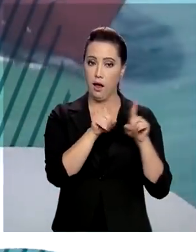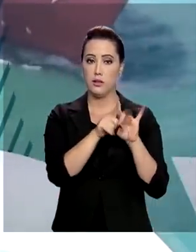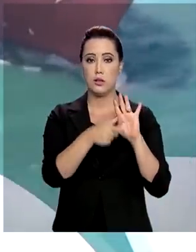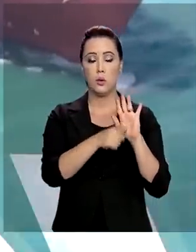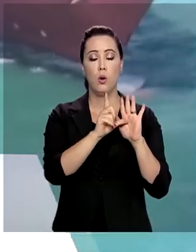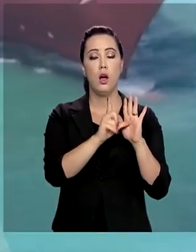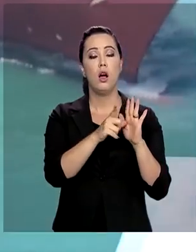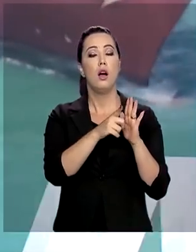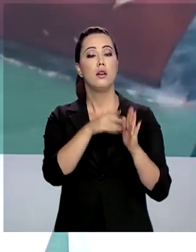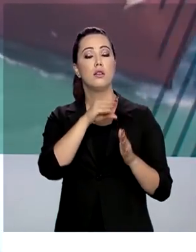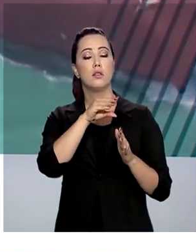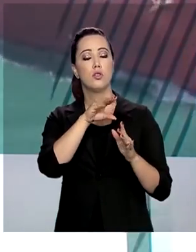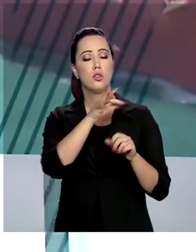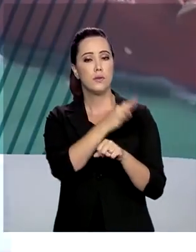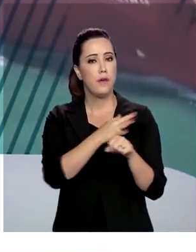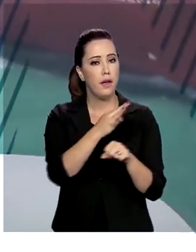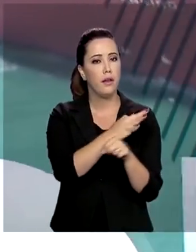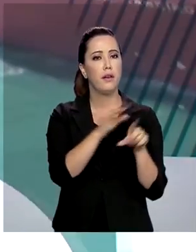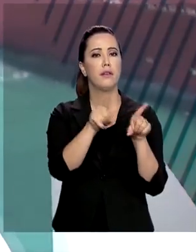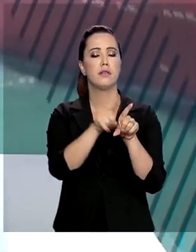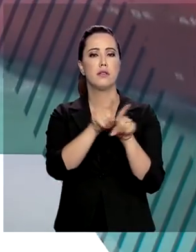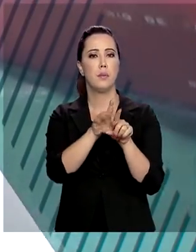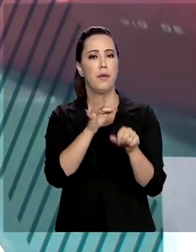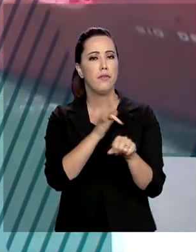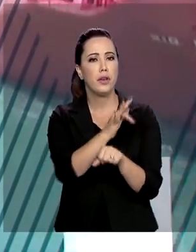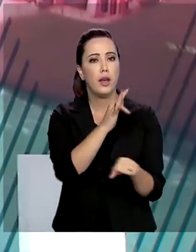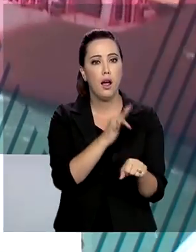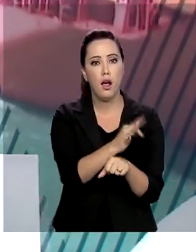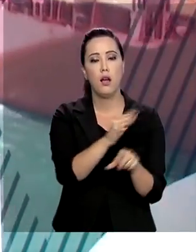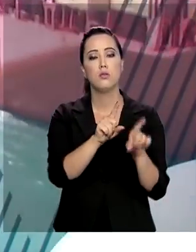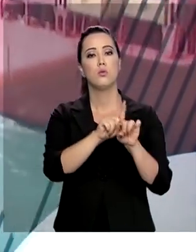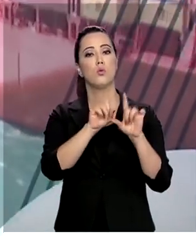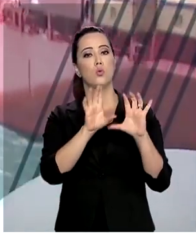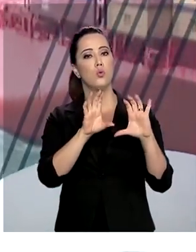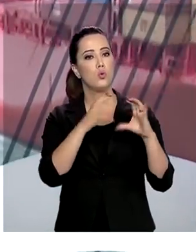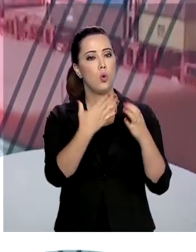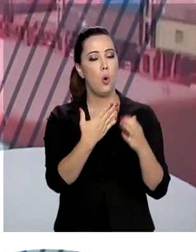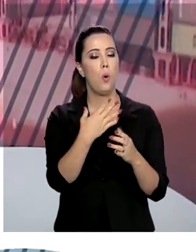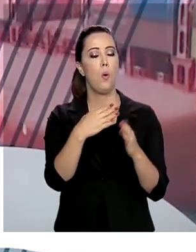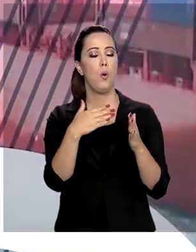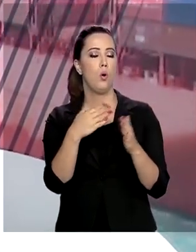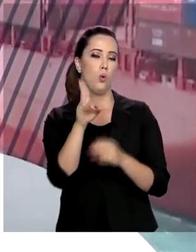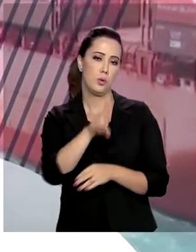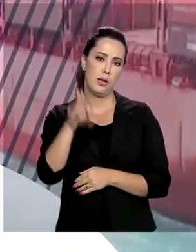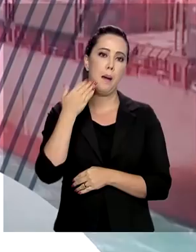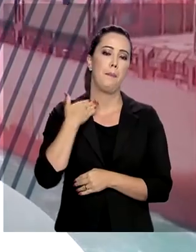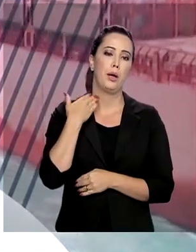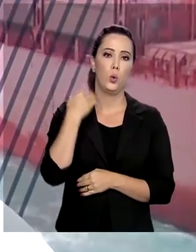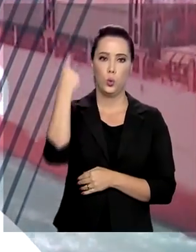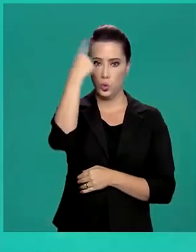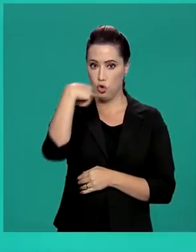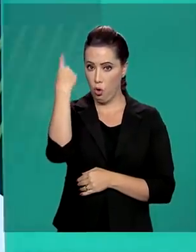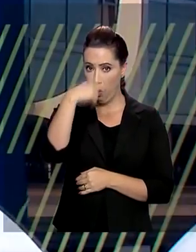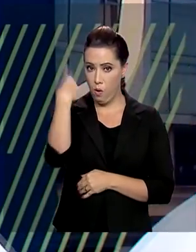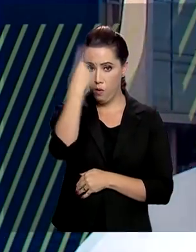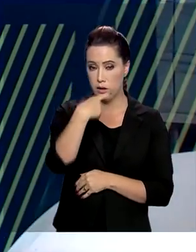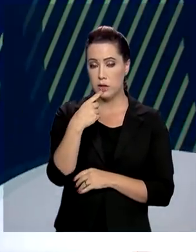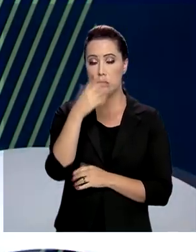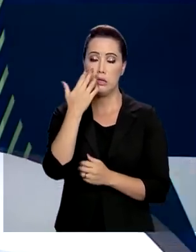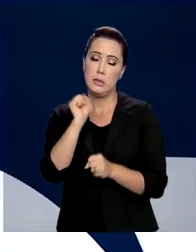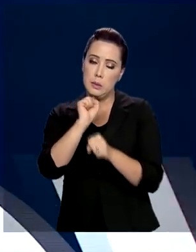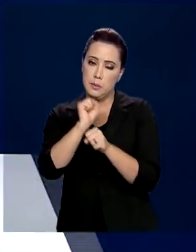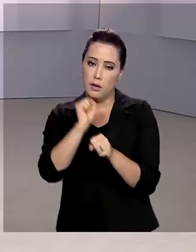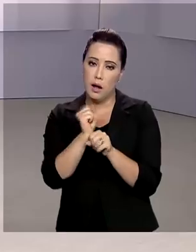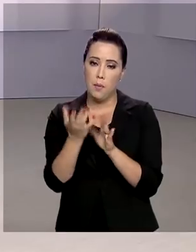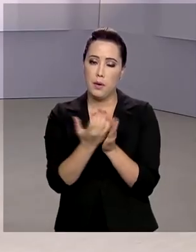feriados, férias coletivas, banco de horas e suspensão do recolhimento de FGTS nos meses de março, abril e